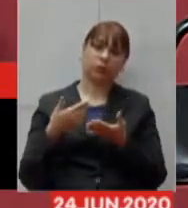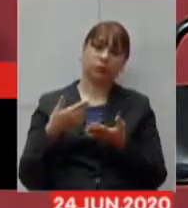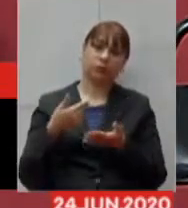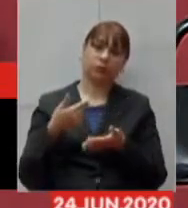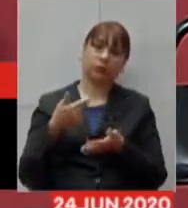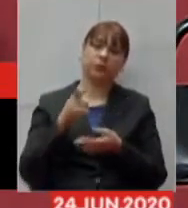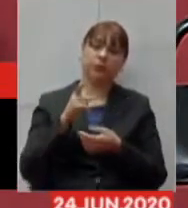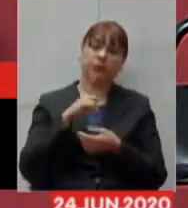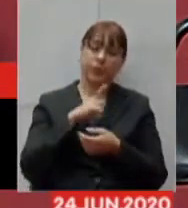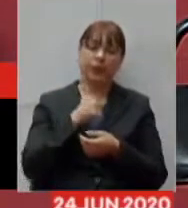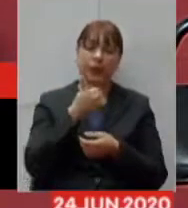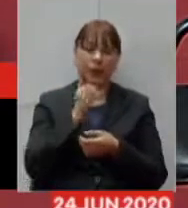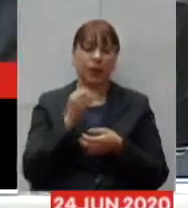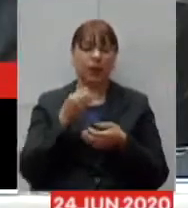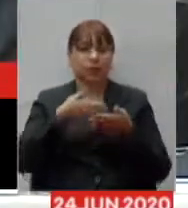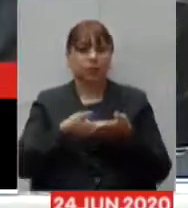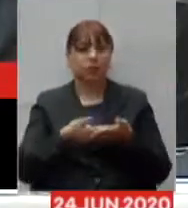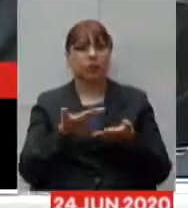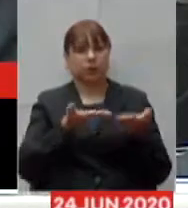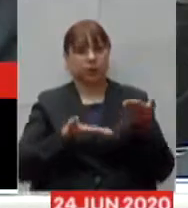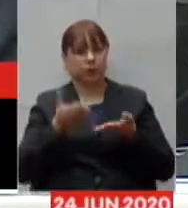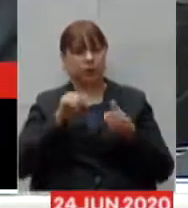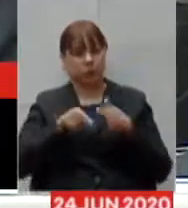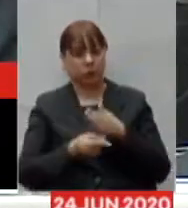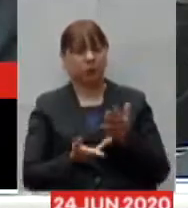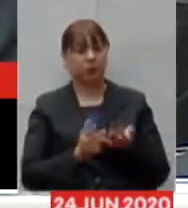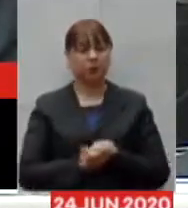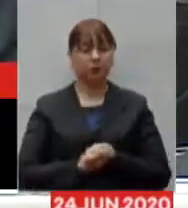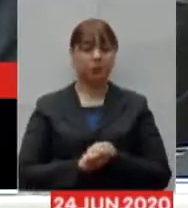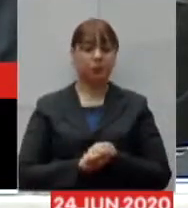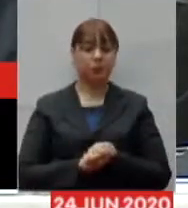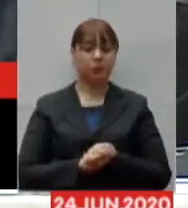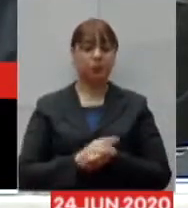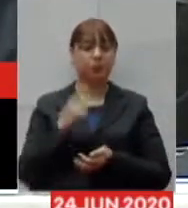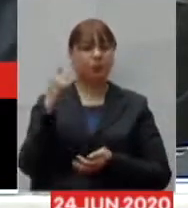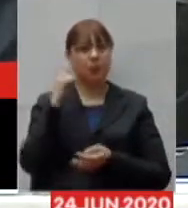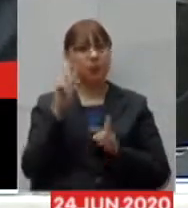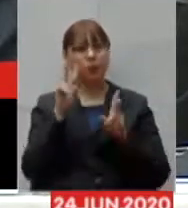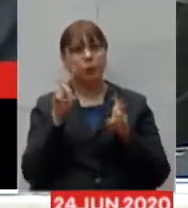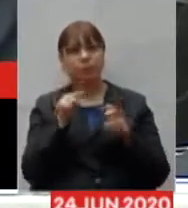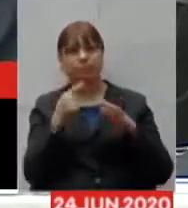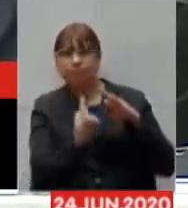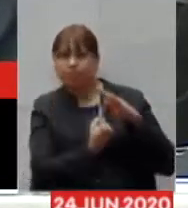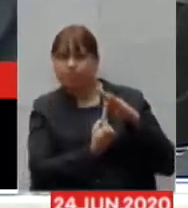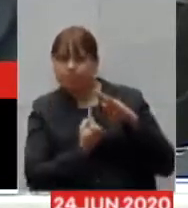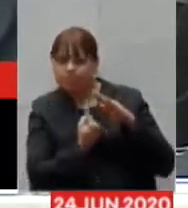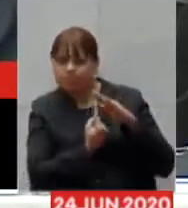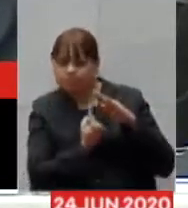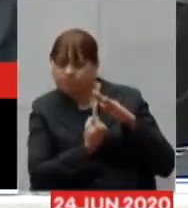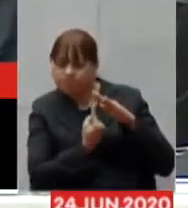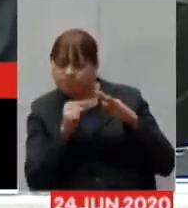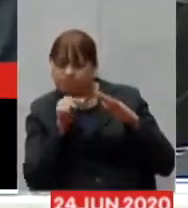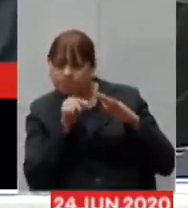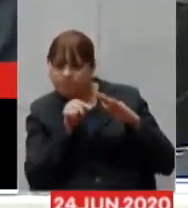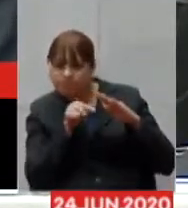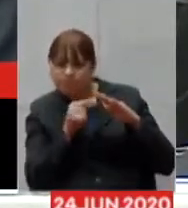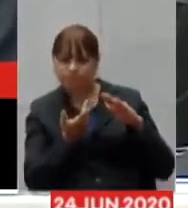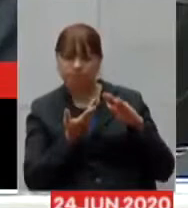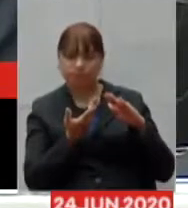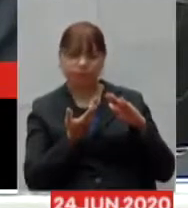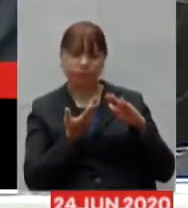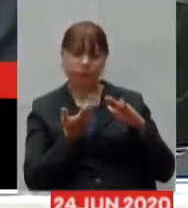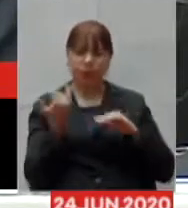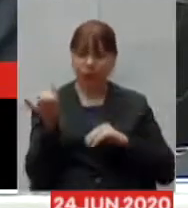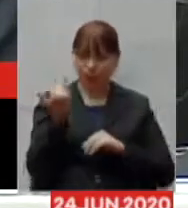intensiva em relação ao isolamento eu acho muito pertinente afirmar ou seja